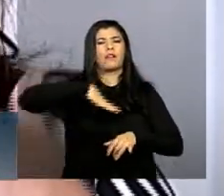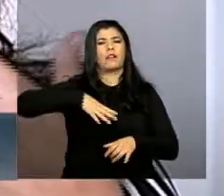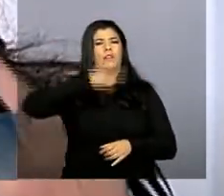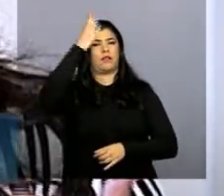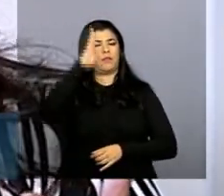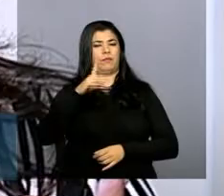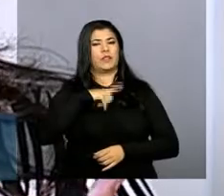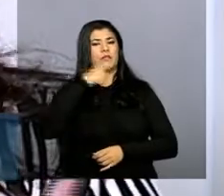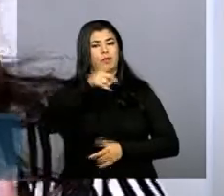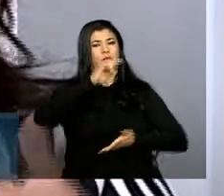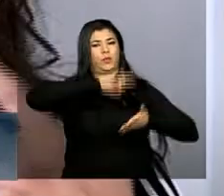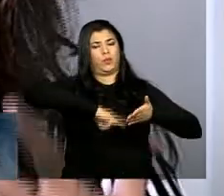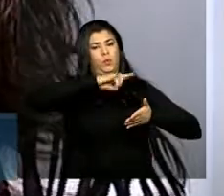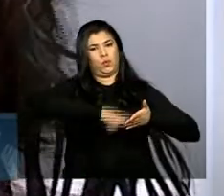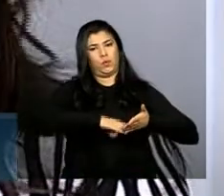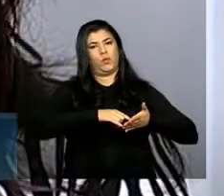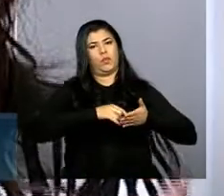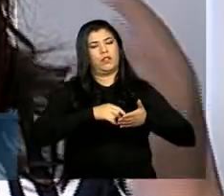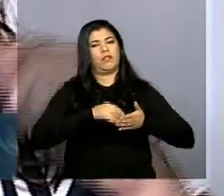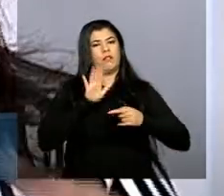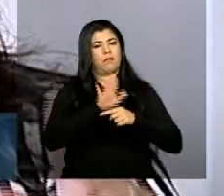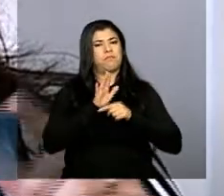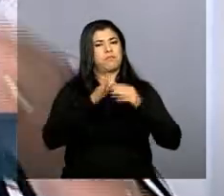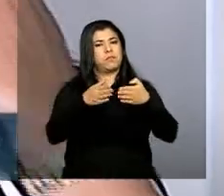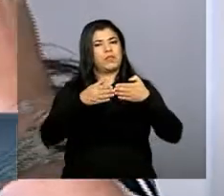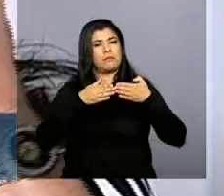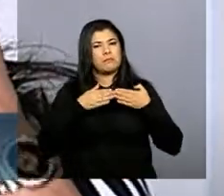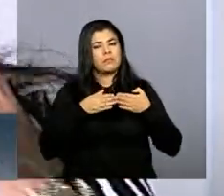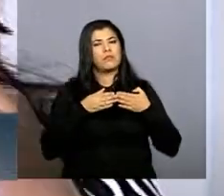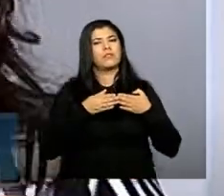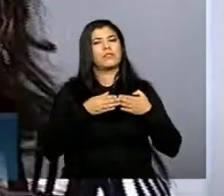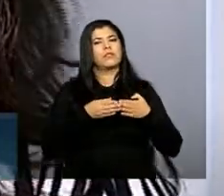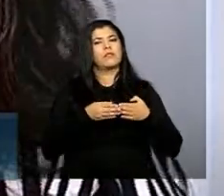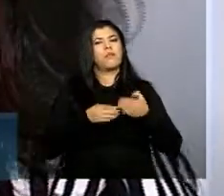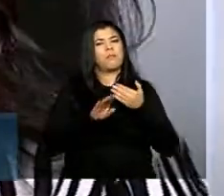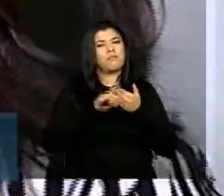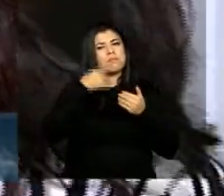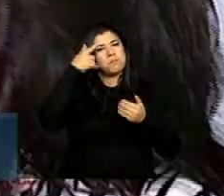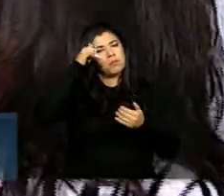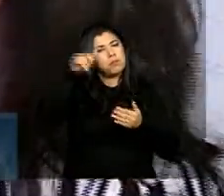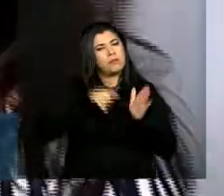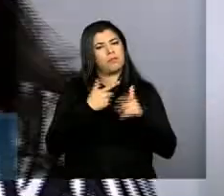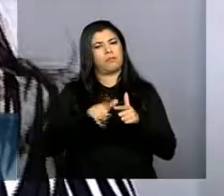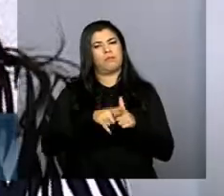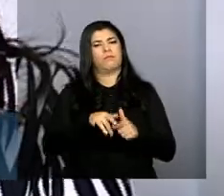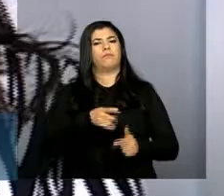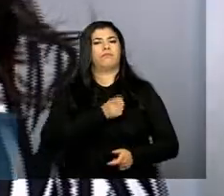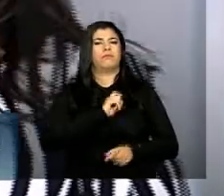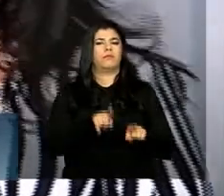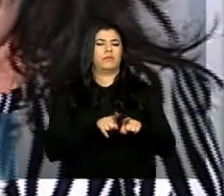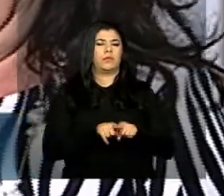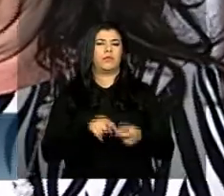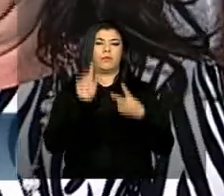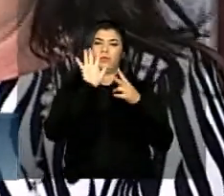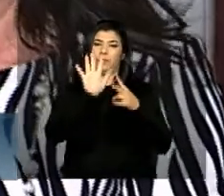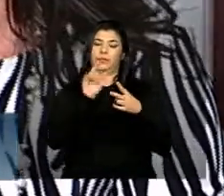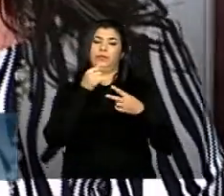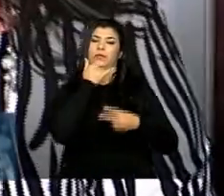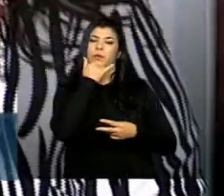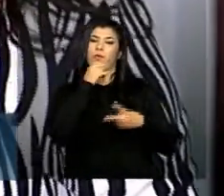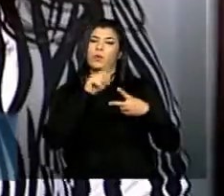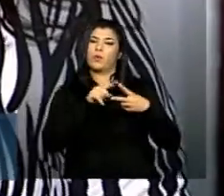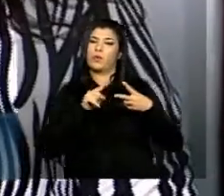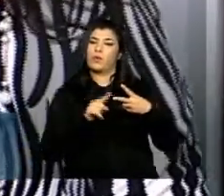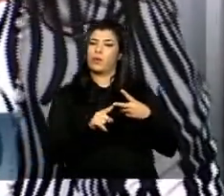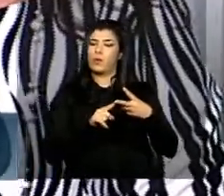com que facilite os licenciamentos e a fiscalização no Brasil aqui são duas coisas distintas só um minuto os estados